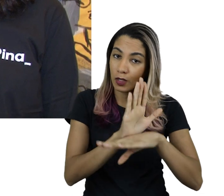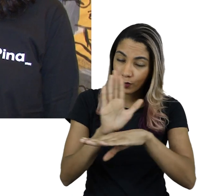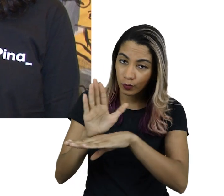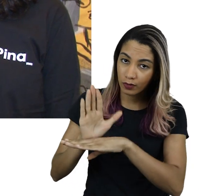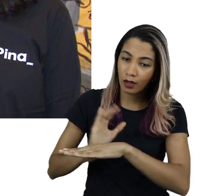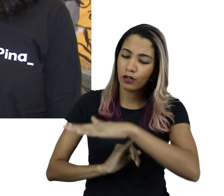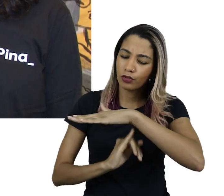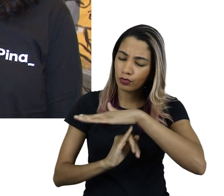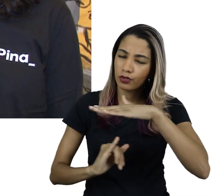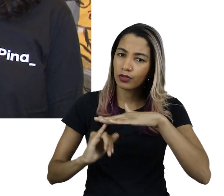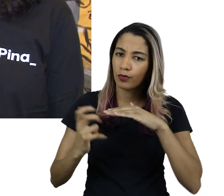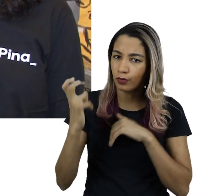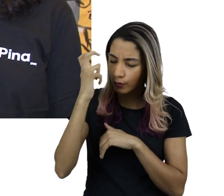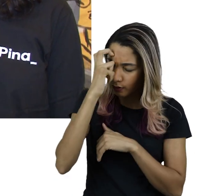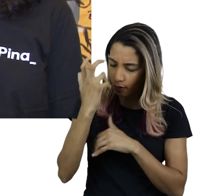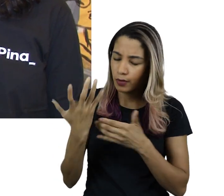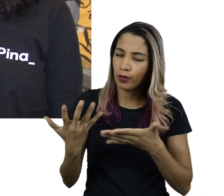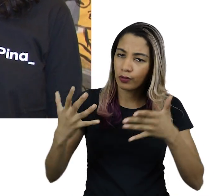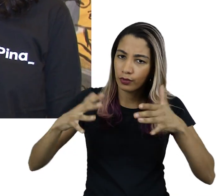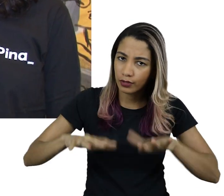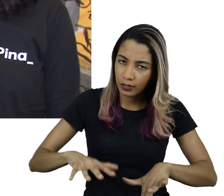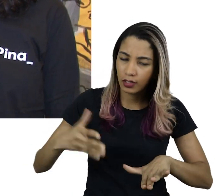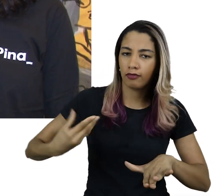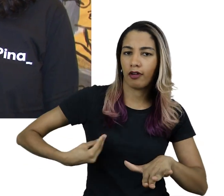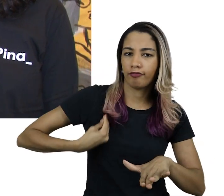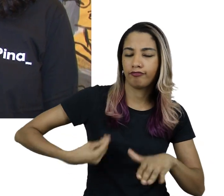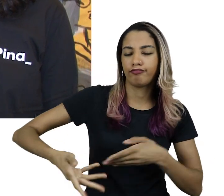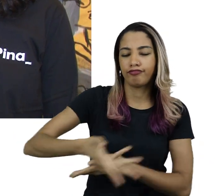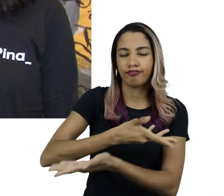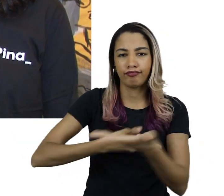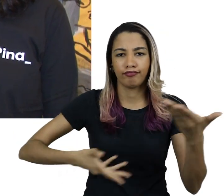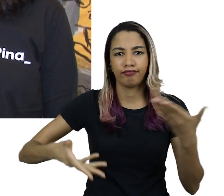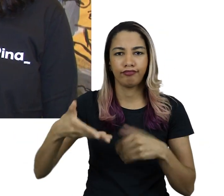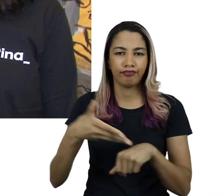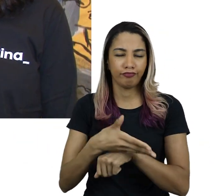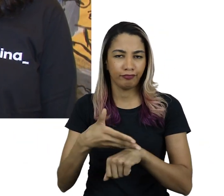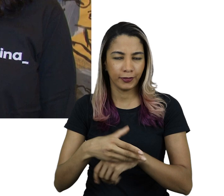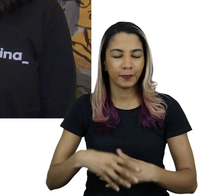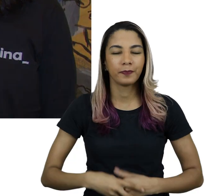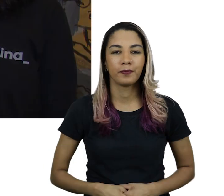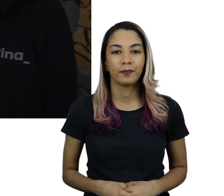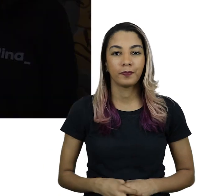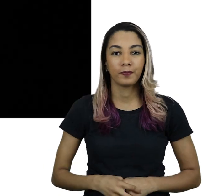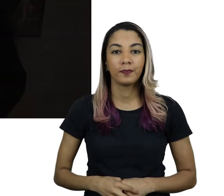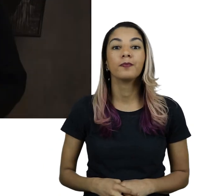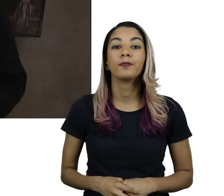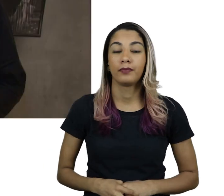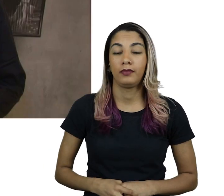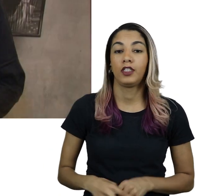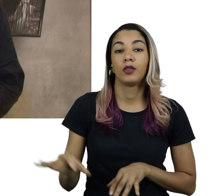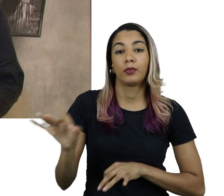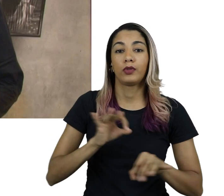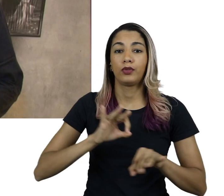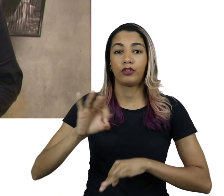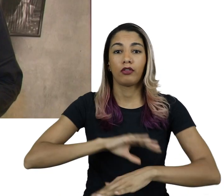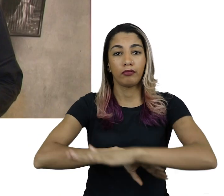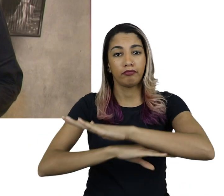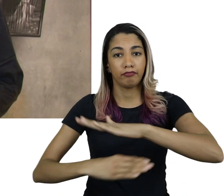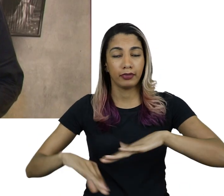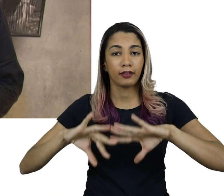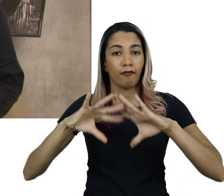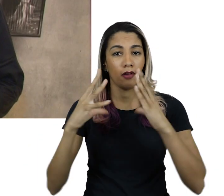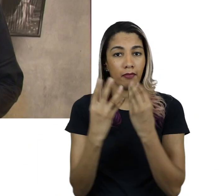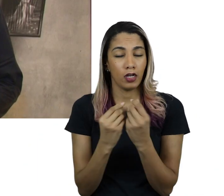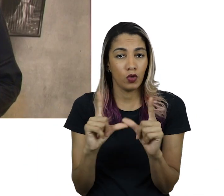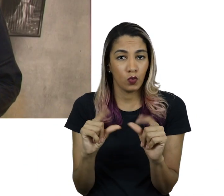contribuindo para instituições culturais mais inclusivas, participativas e vivas. O projeto Pina Família